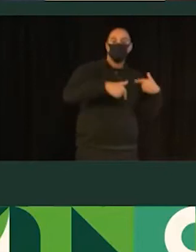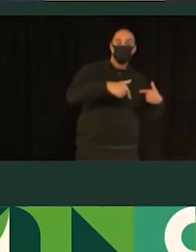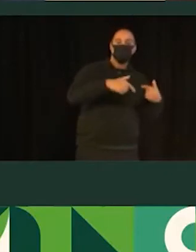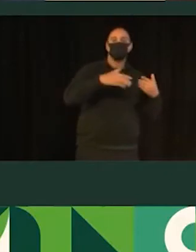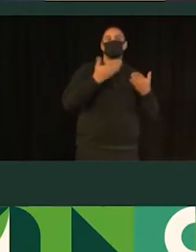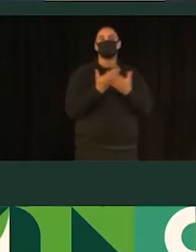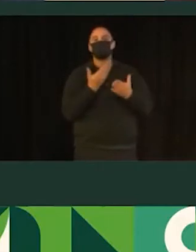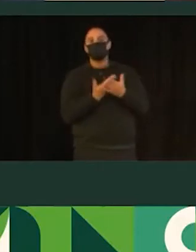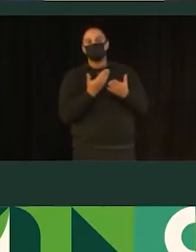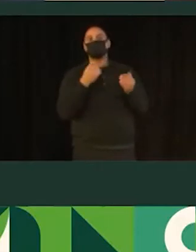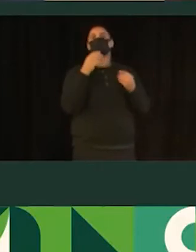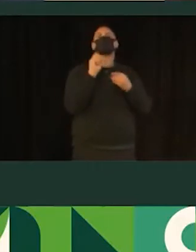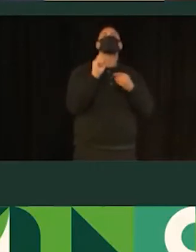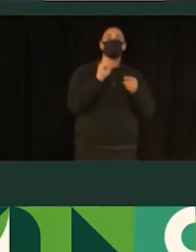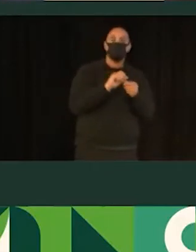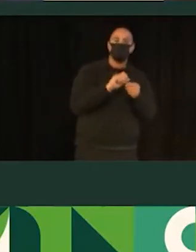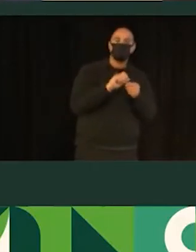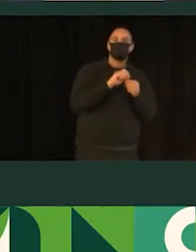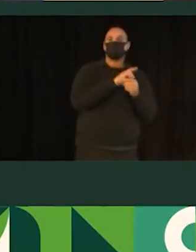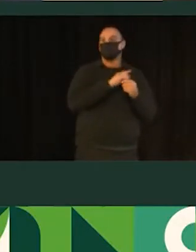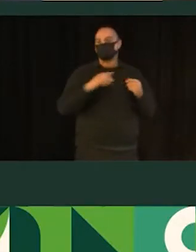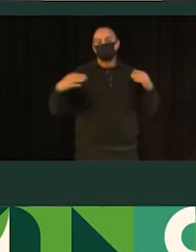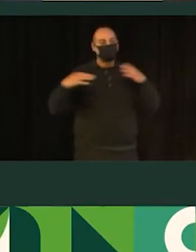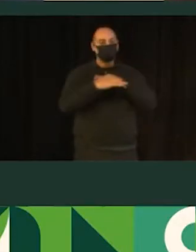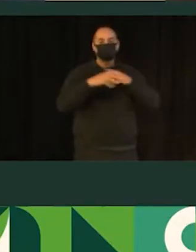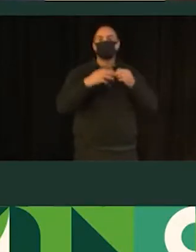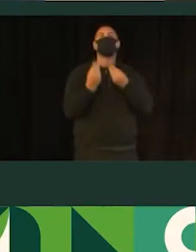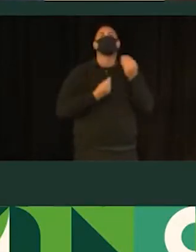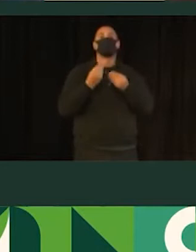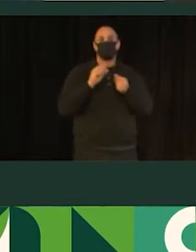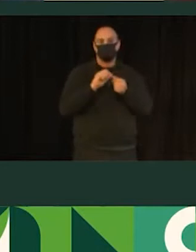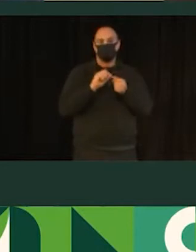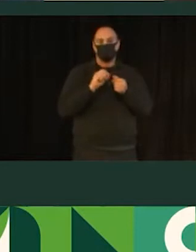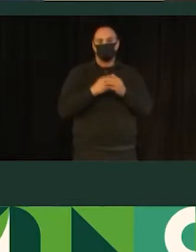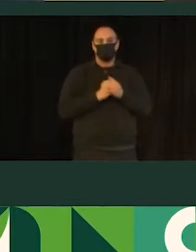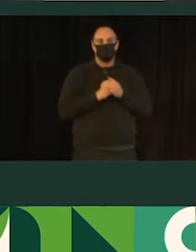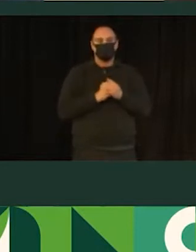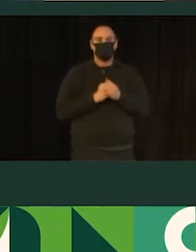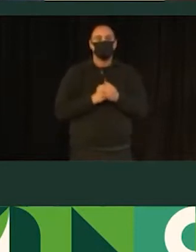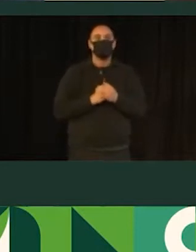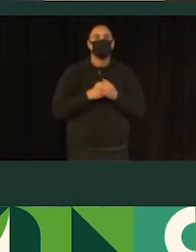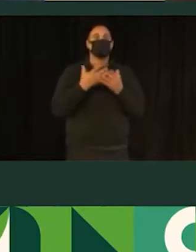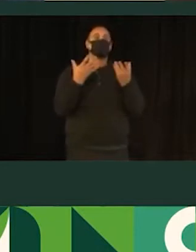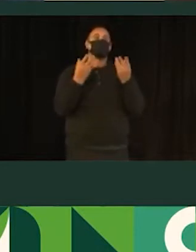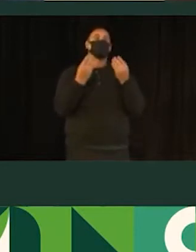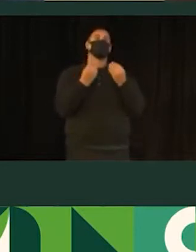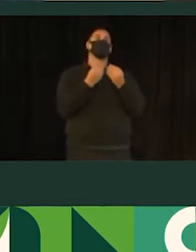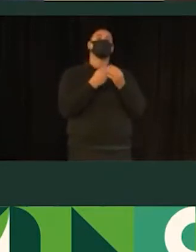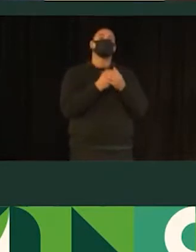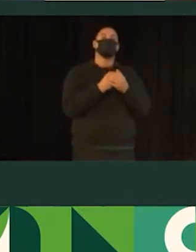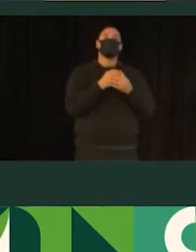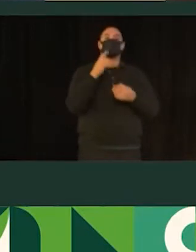Então, foram atingidas 2.033 residências, 5.513 entrevistas, e mais de 10.000